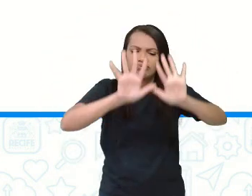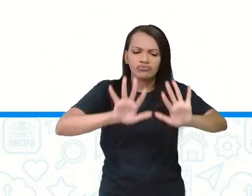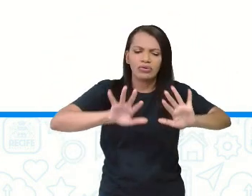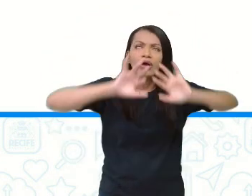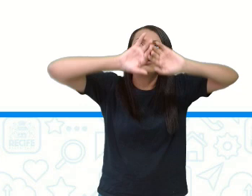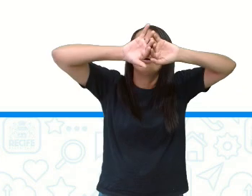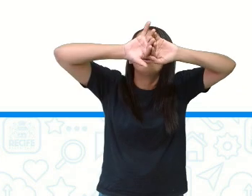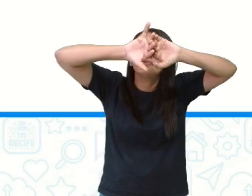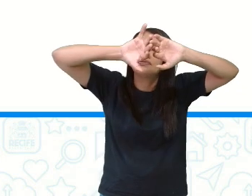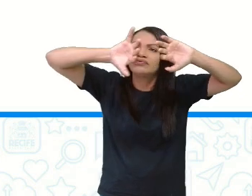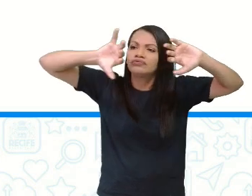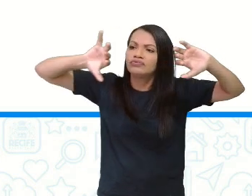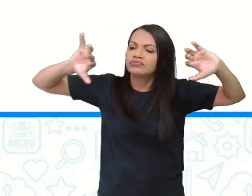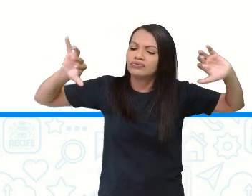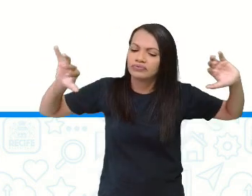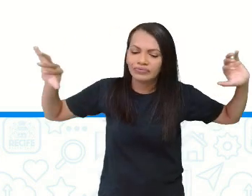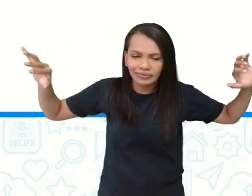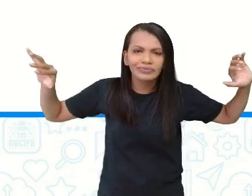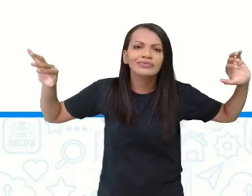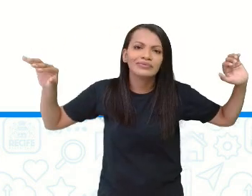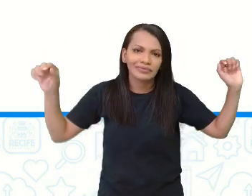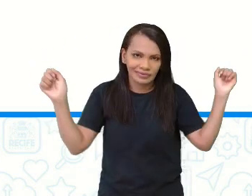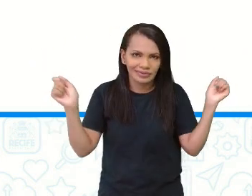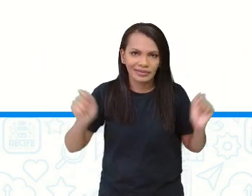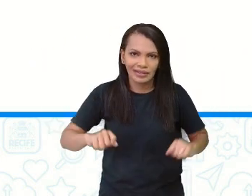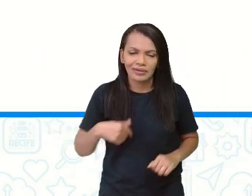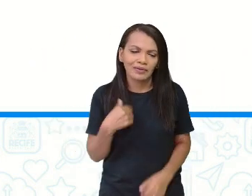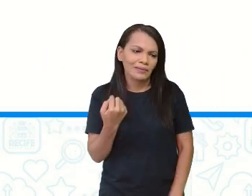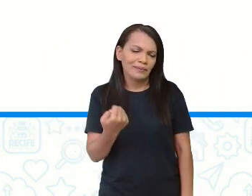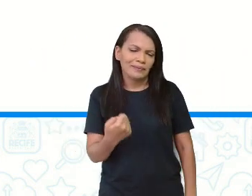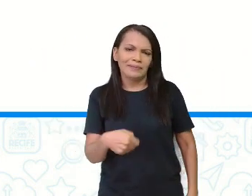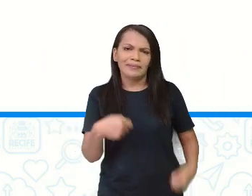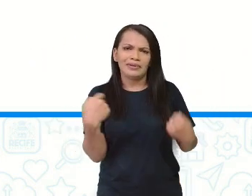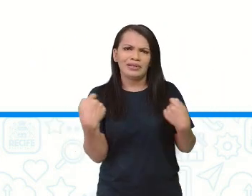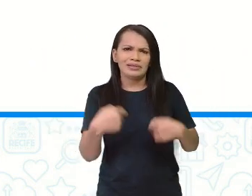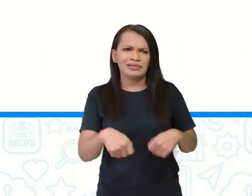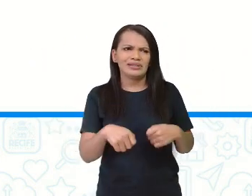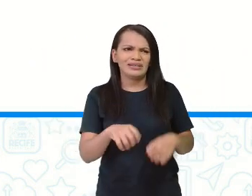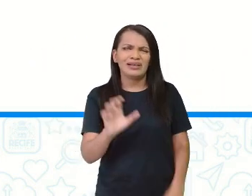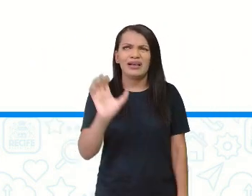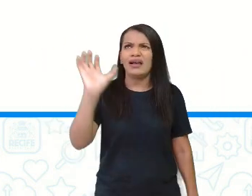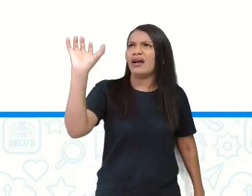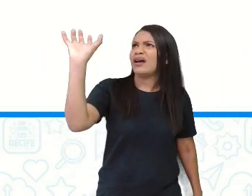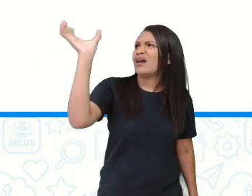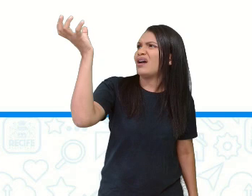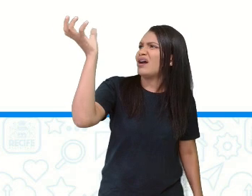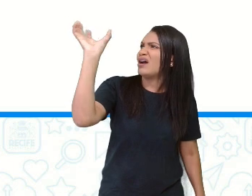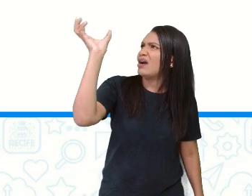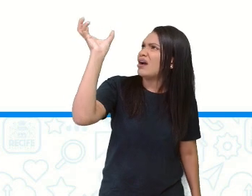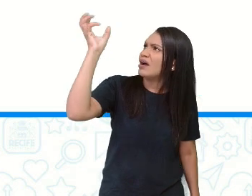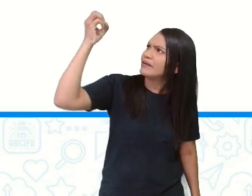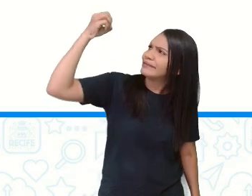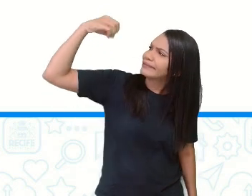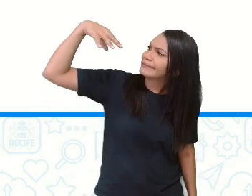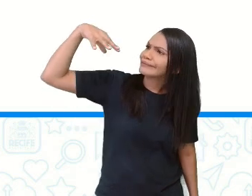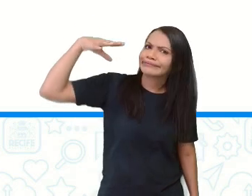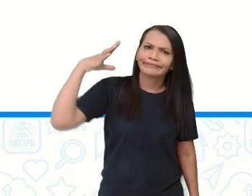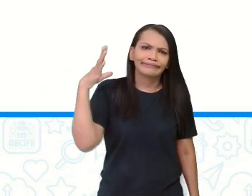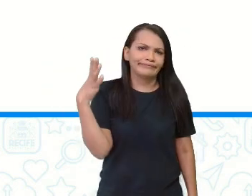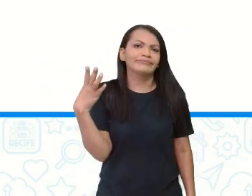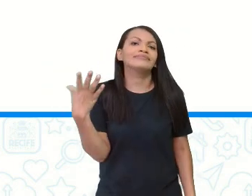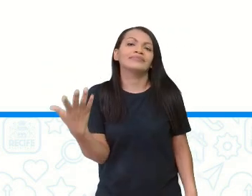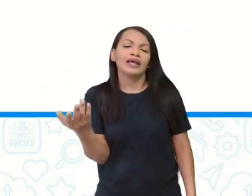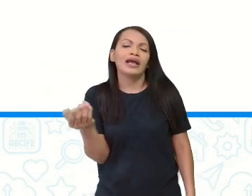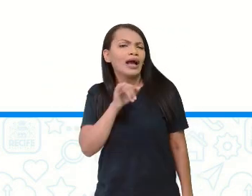você faz uma leitura ou outra atividade, sem necessariamente precisar de ligar a lâmpada.